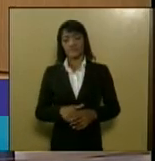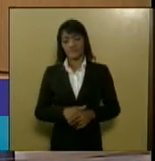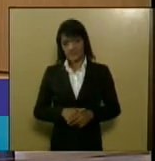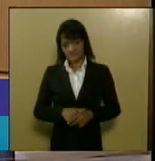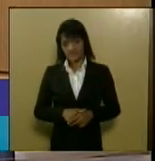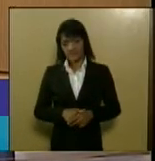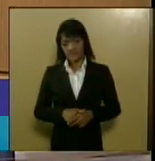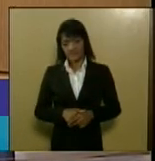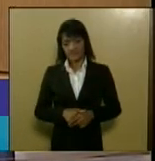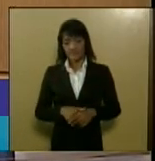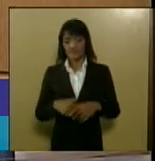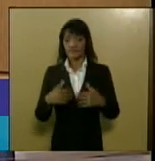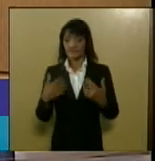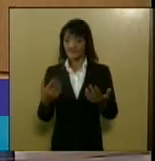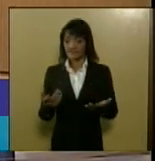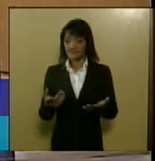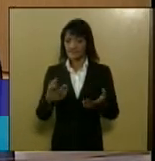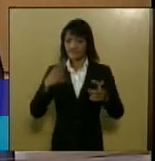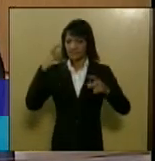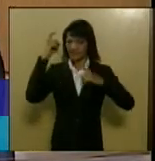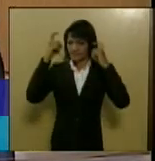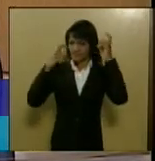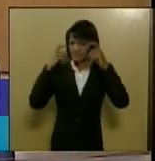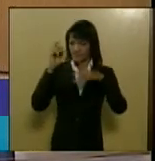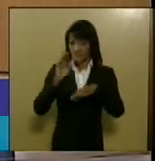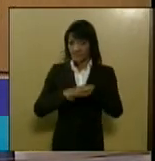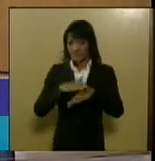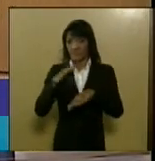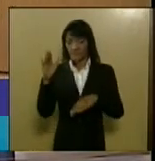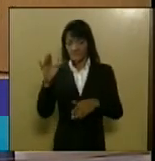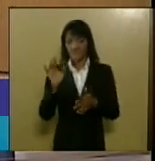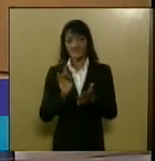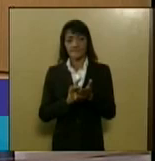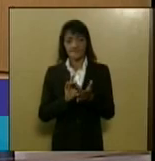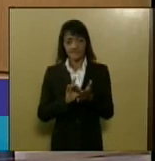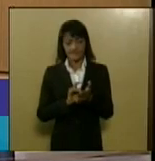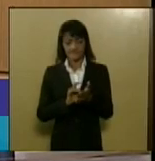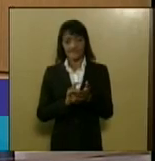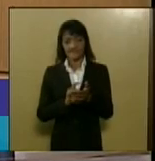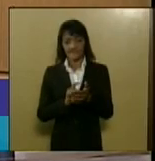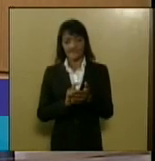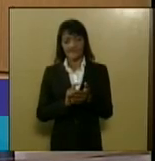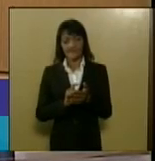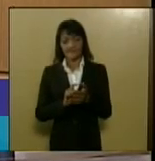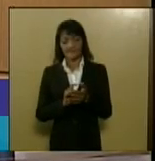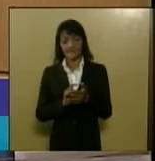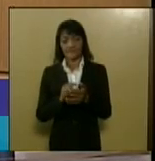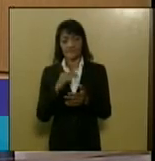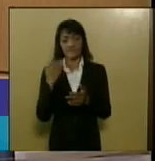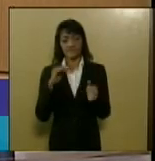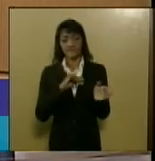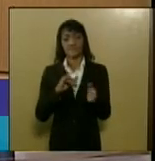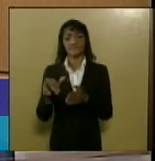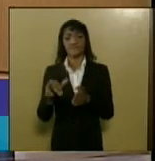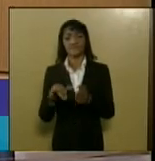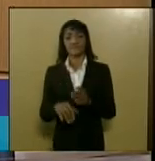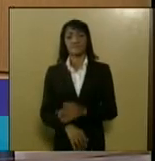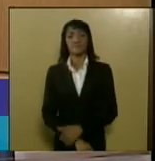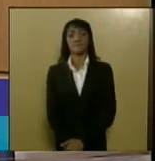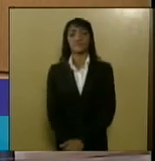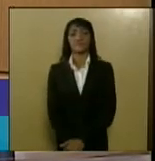é a causa mais preocupante realmente porque é a causa letal passe o próximo por favor